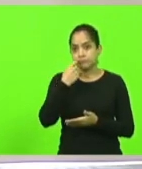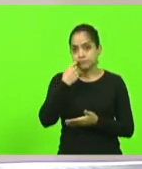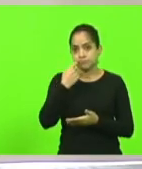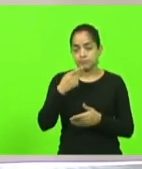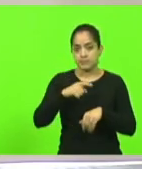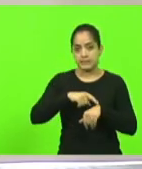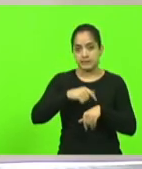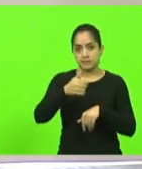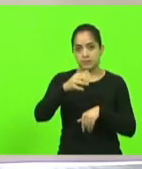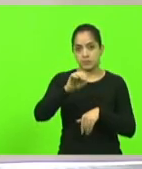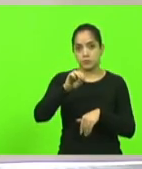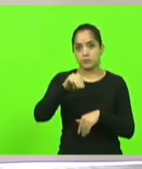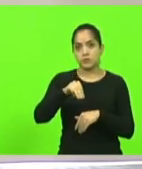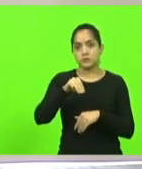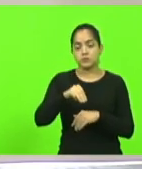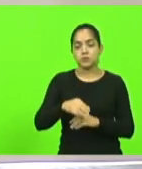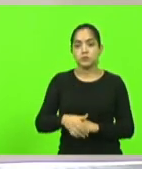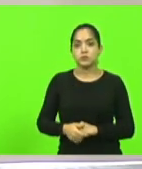10 minutos, deputado.